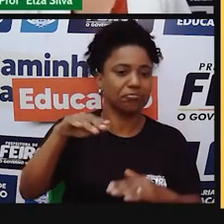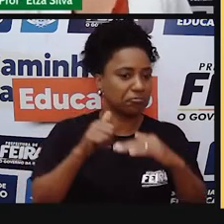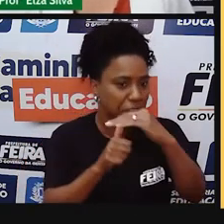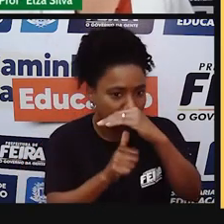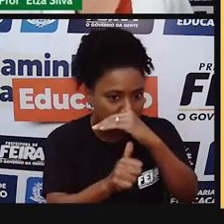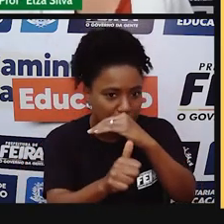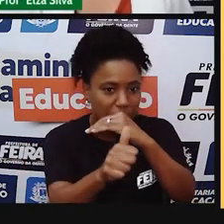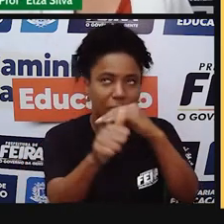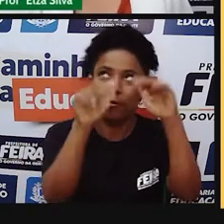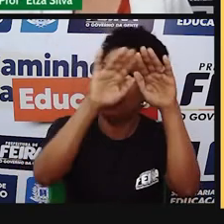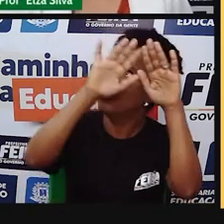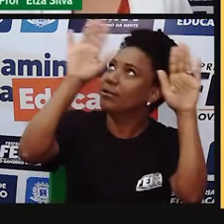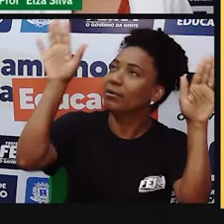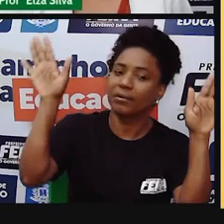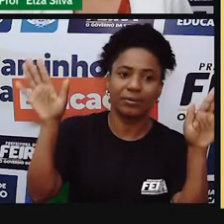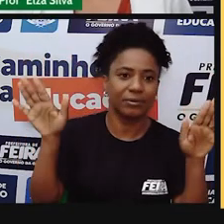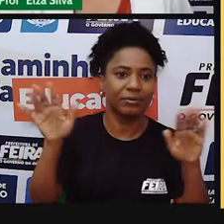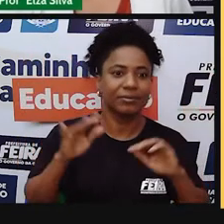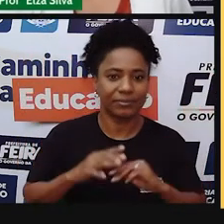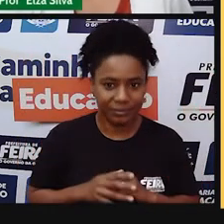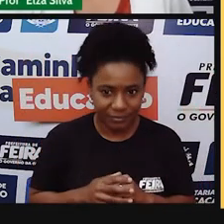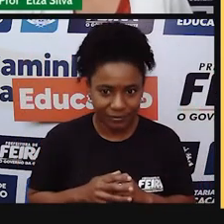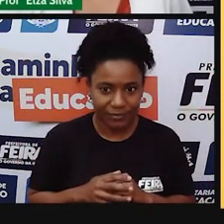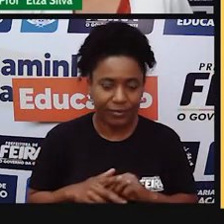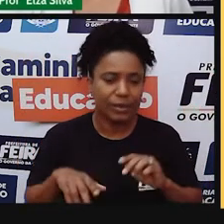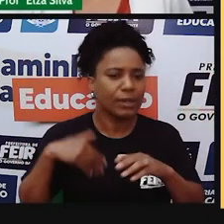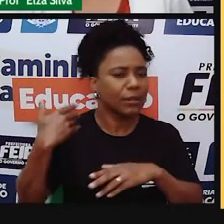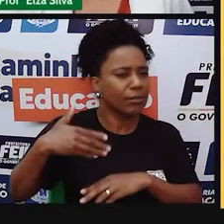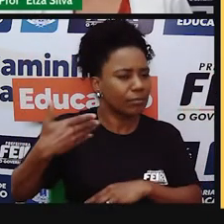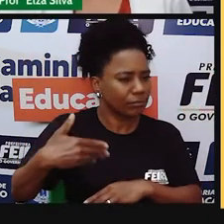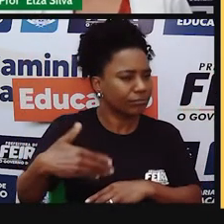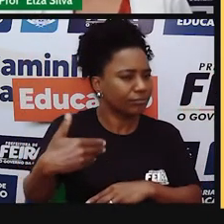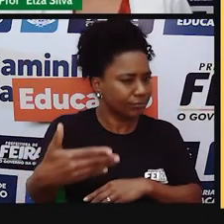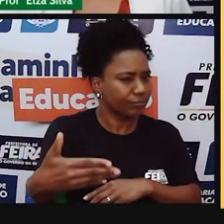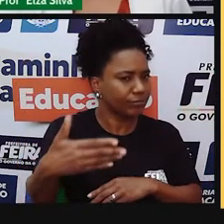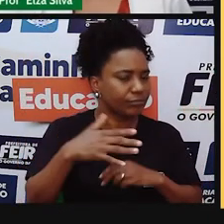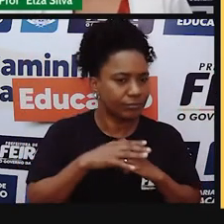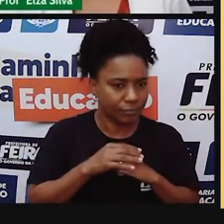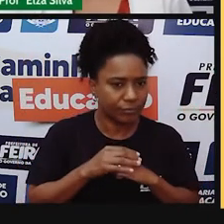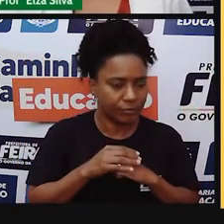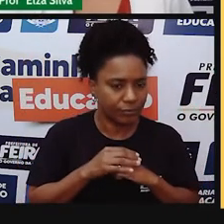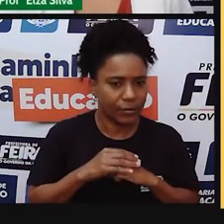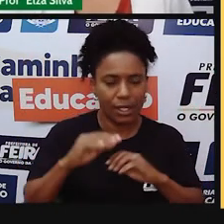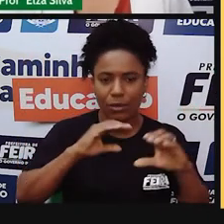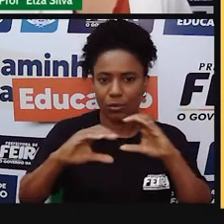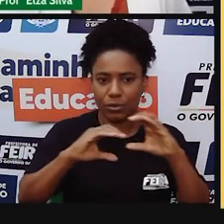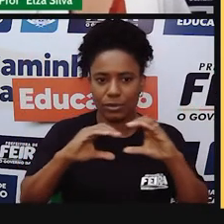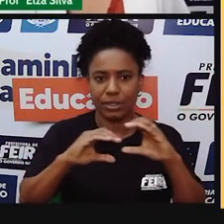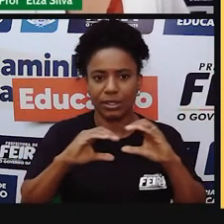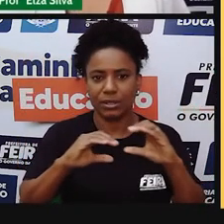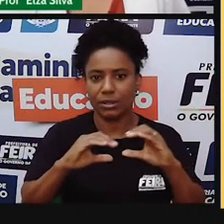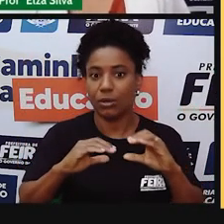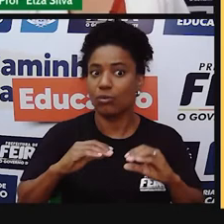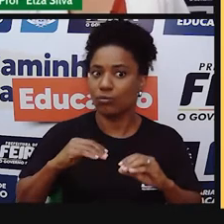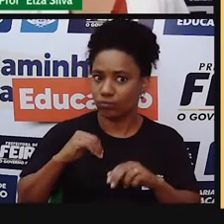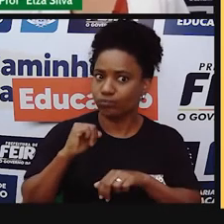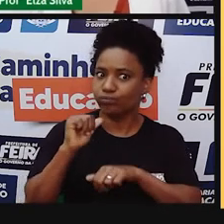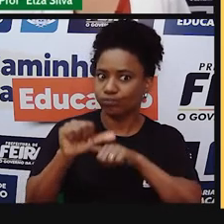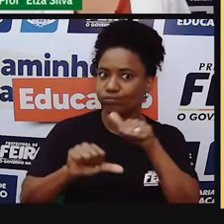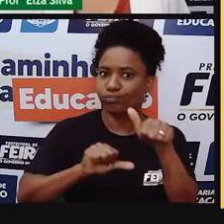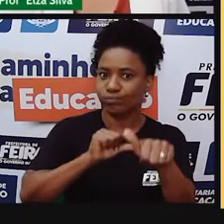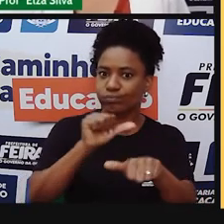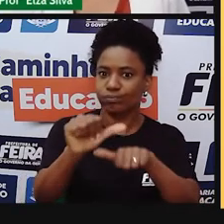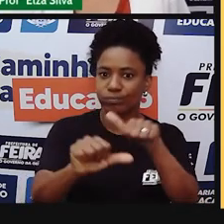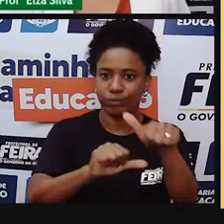O tempo foi passando, as formas de comunicação foram evoluindo, mas é claro que a